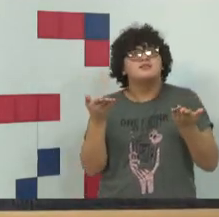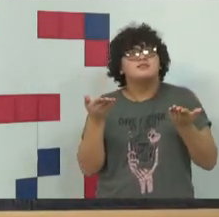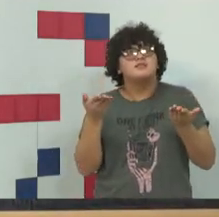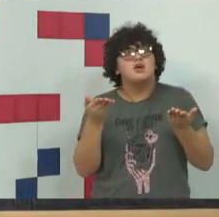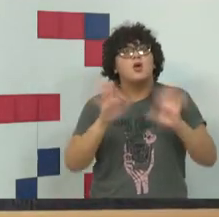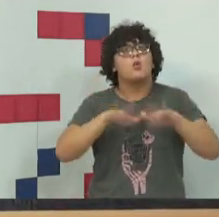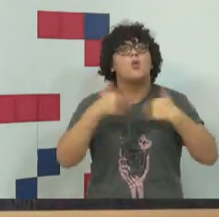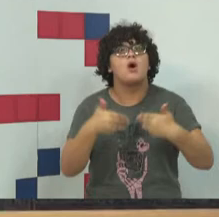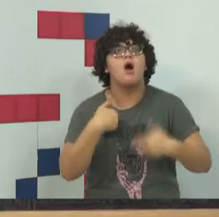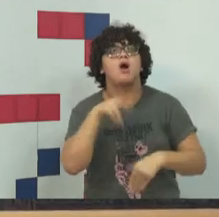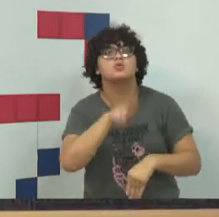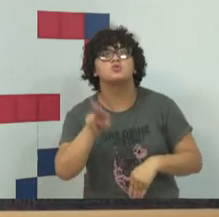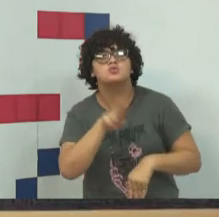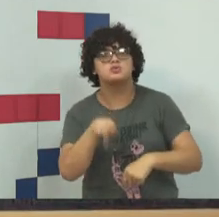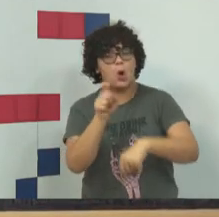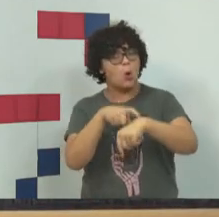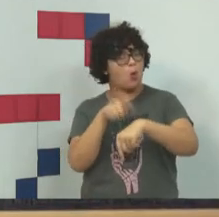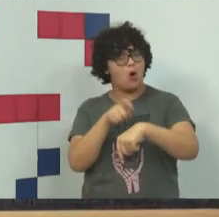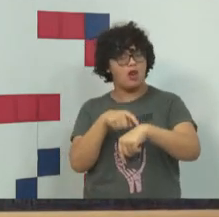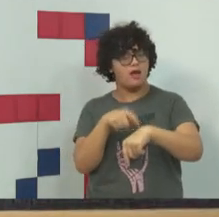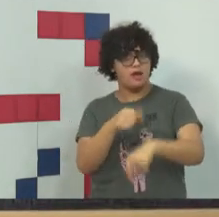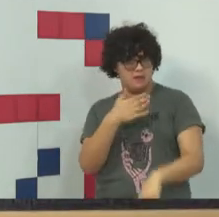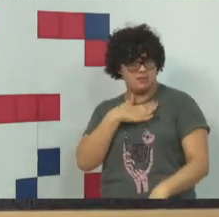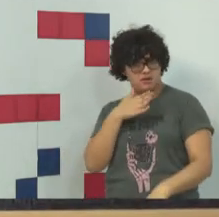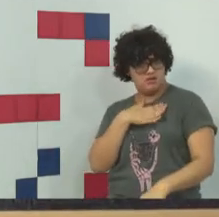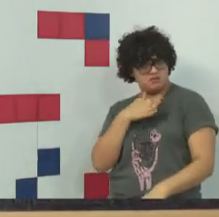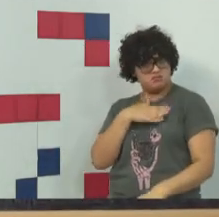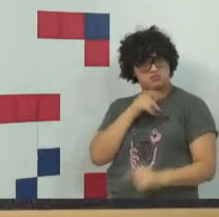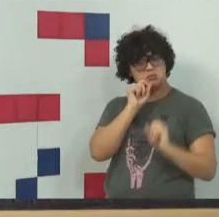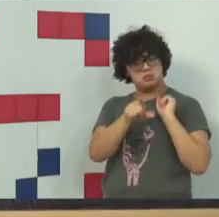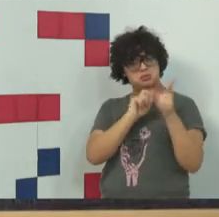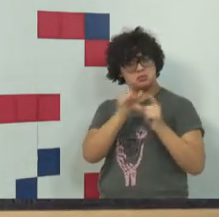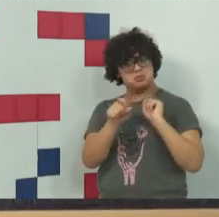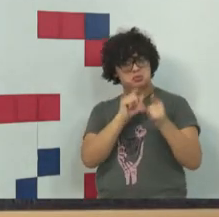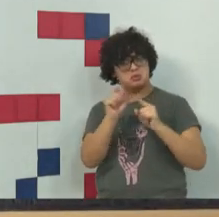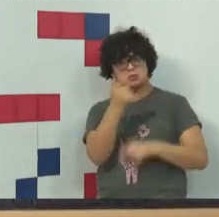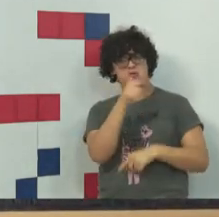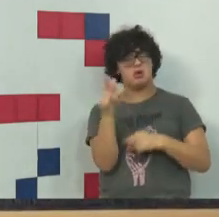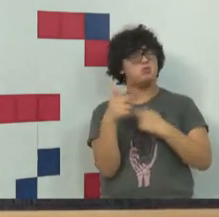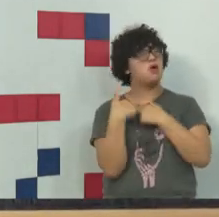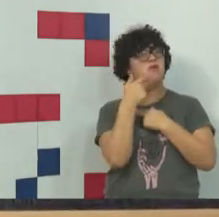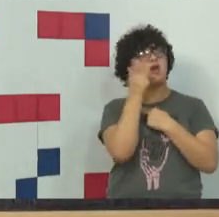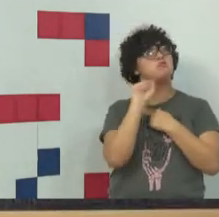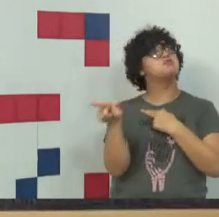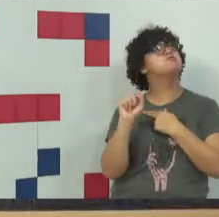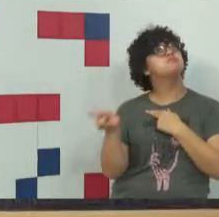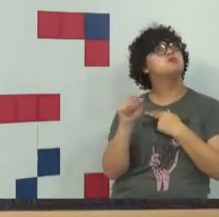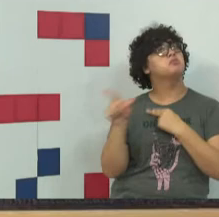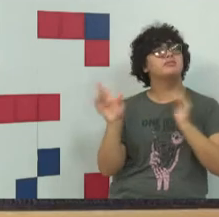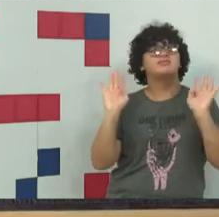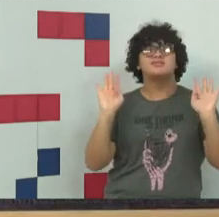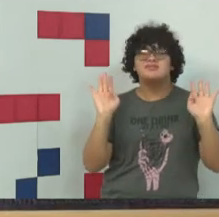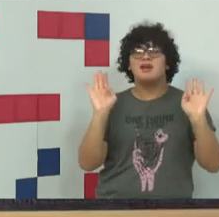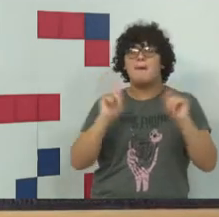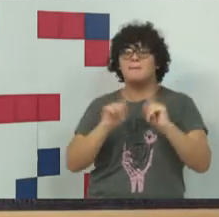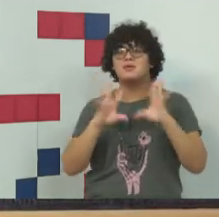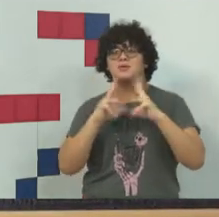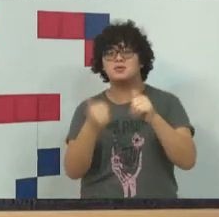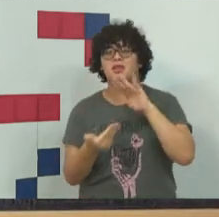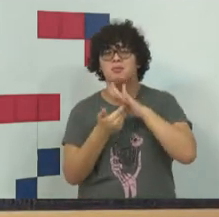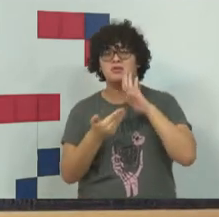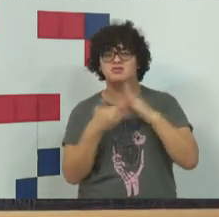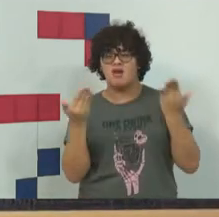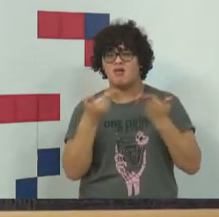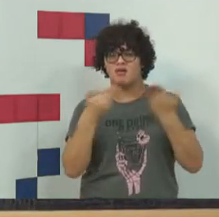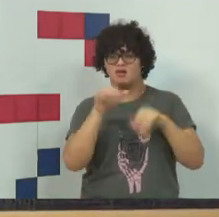Quando eu uso da minha fala de forma irresponsável. E todos esses limites que a Constituição